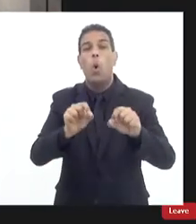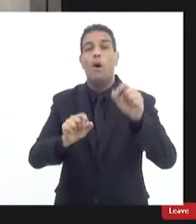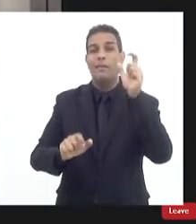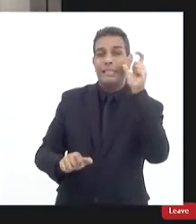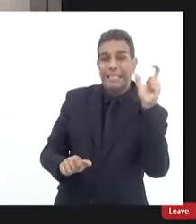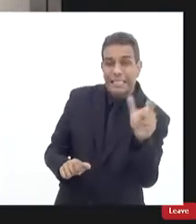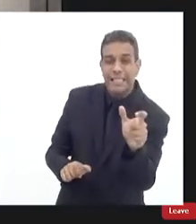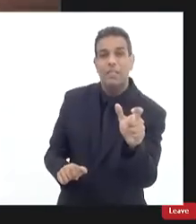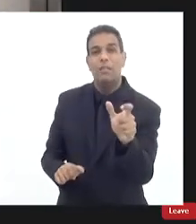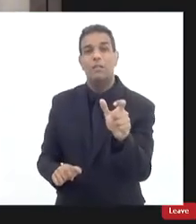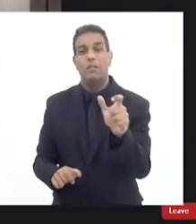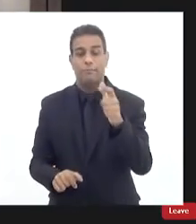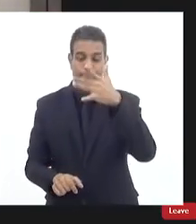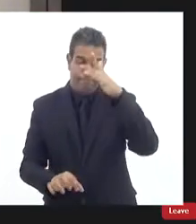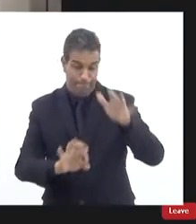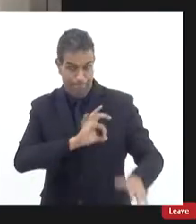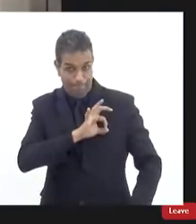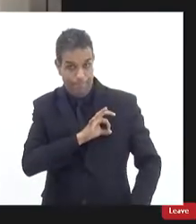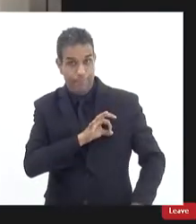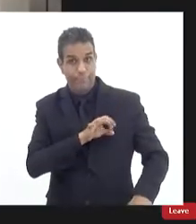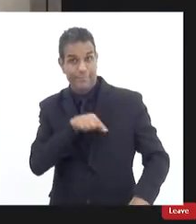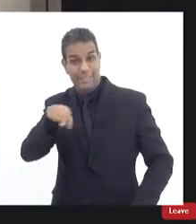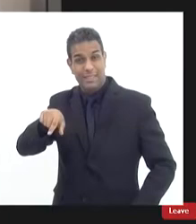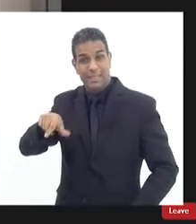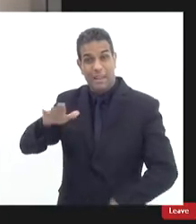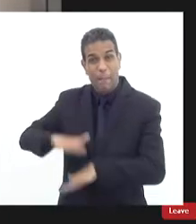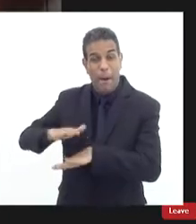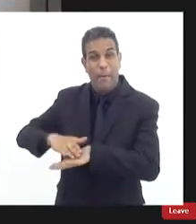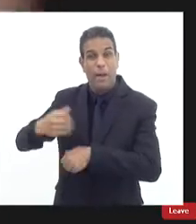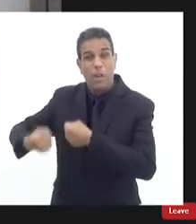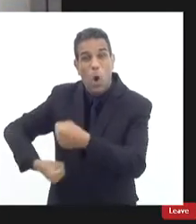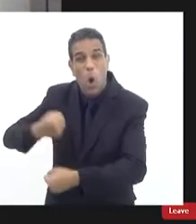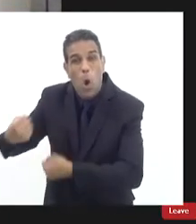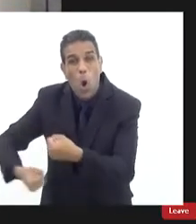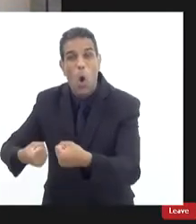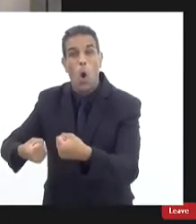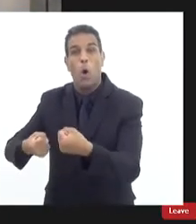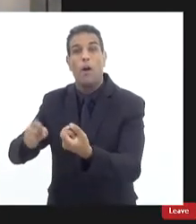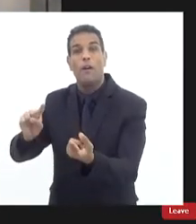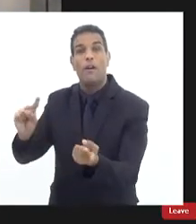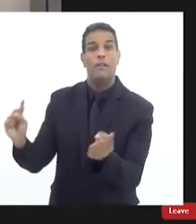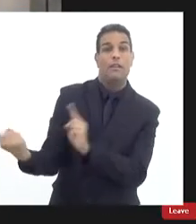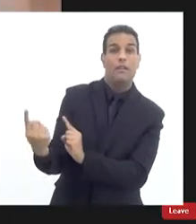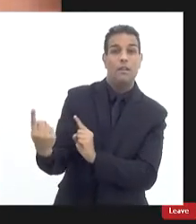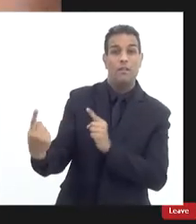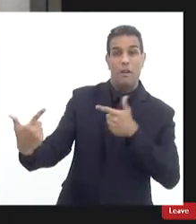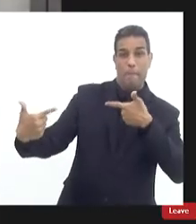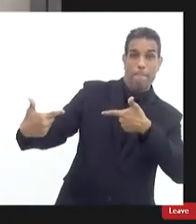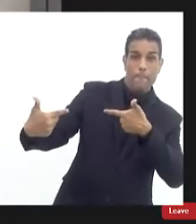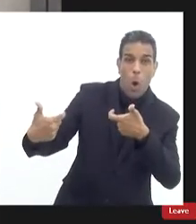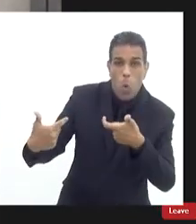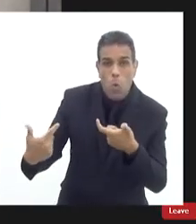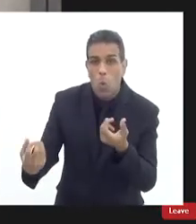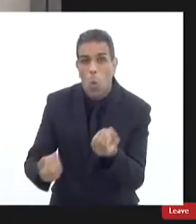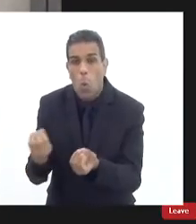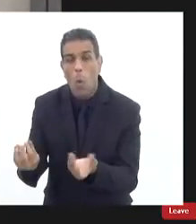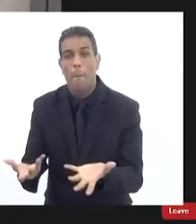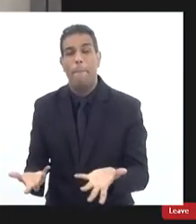interessante quando a polícia chega ele está correndo você não tem como vira de frente aí que eu vou atirar em você vira de frente aí